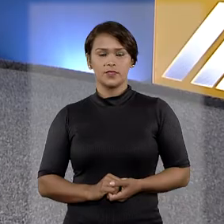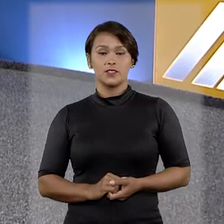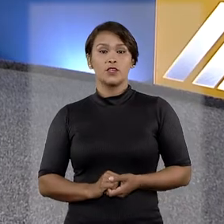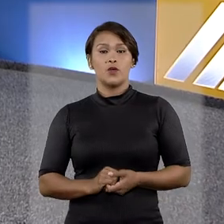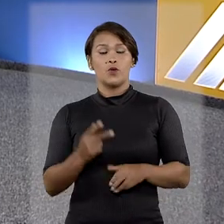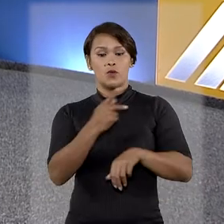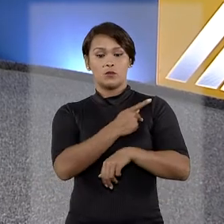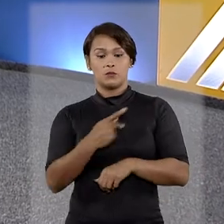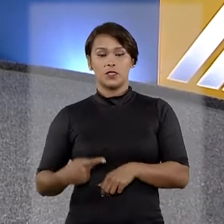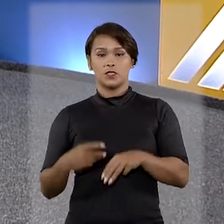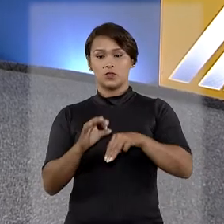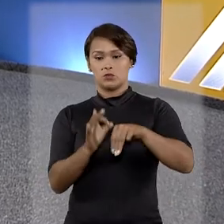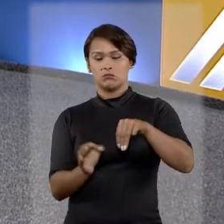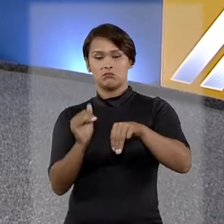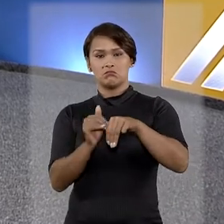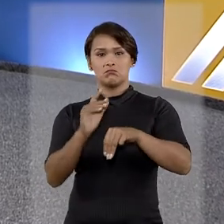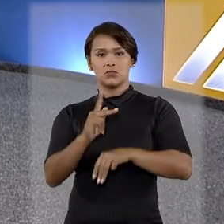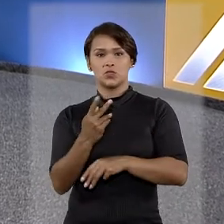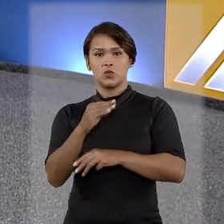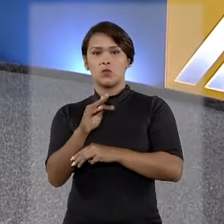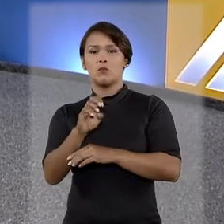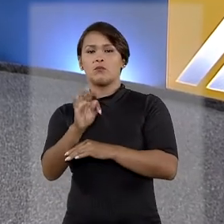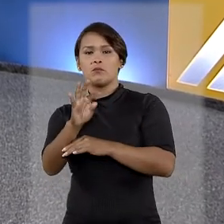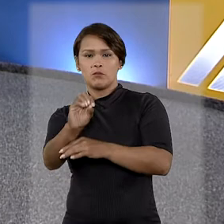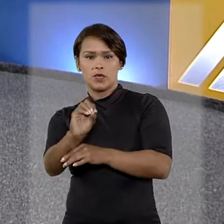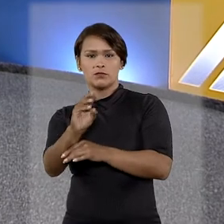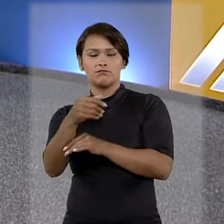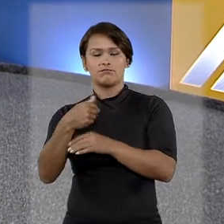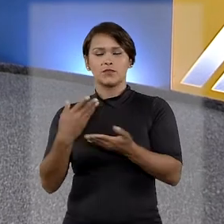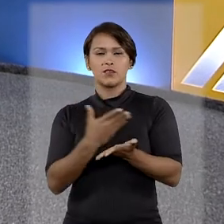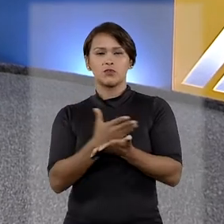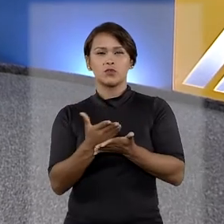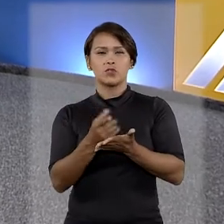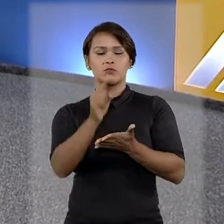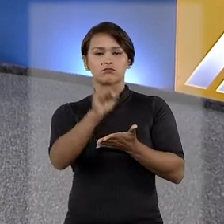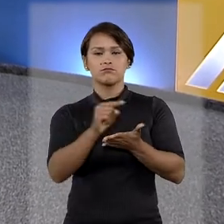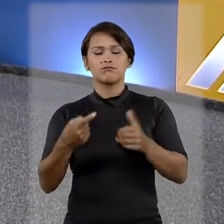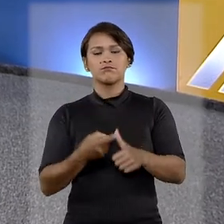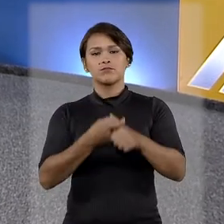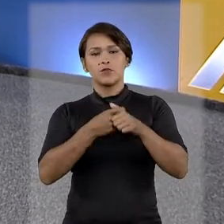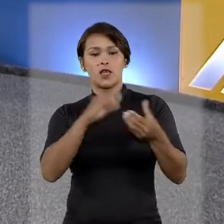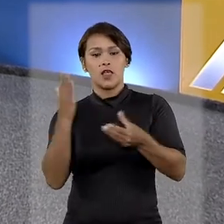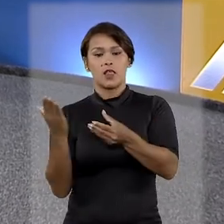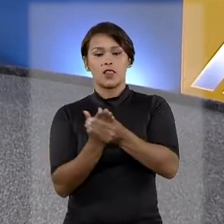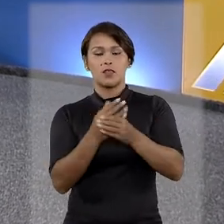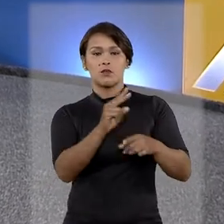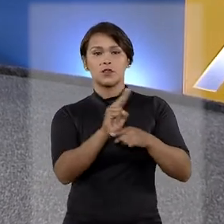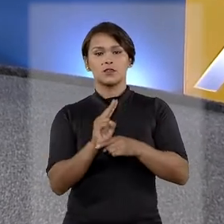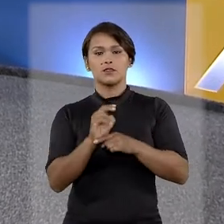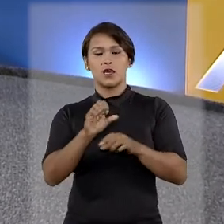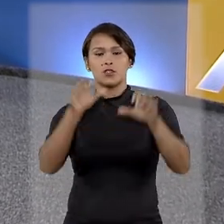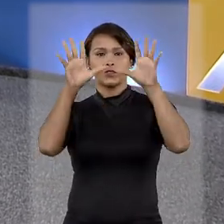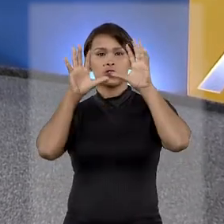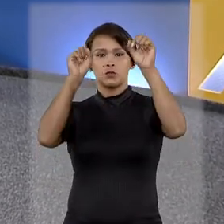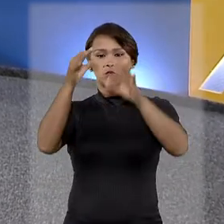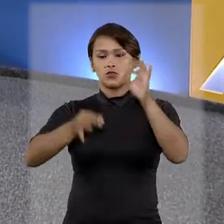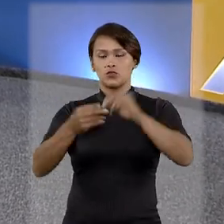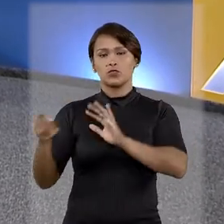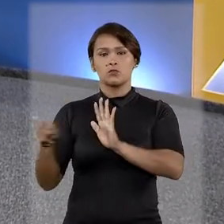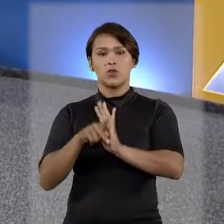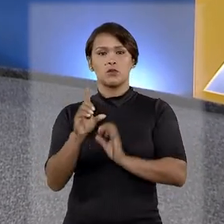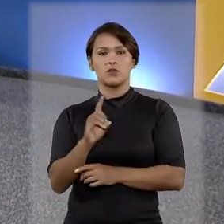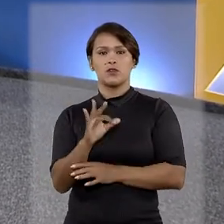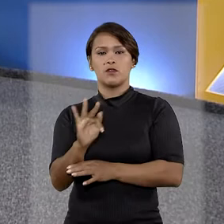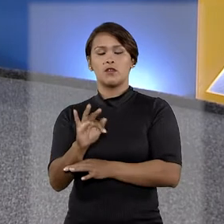O presidente do Superior Tribunal de Justiça, ministro Humberto Martins, suspendeu liminar do Tribunal de Justiça do